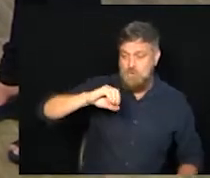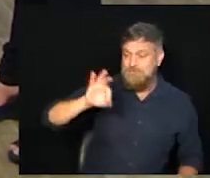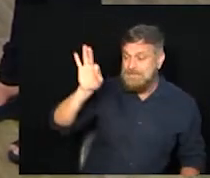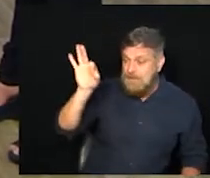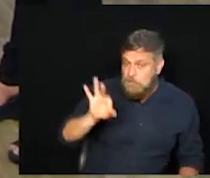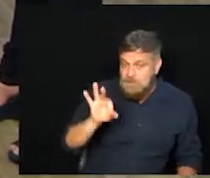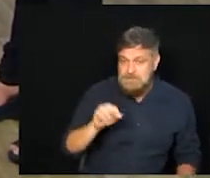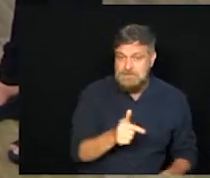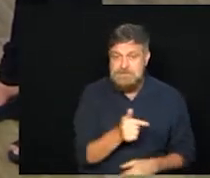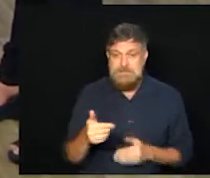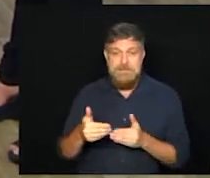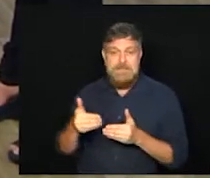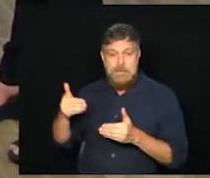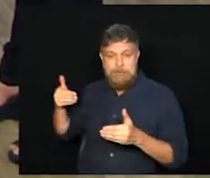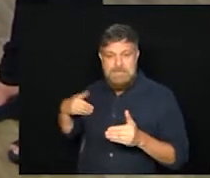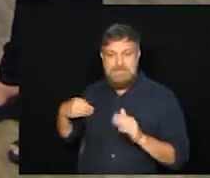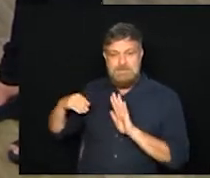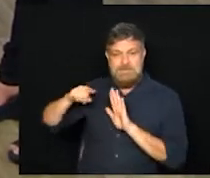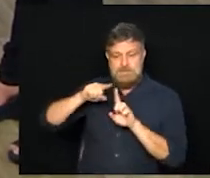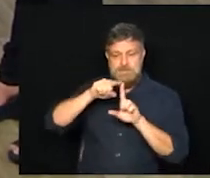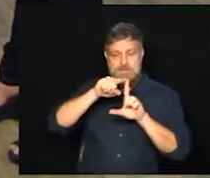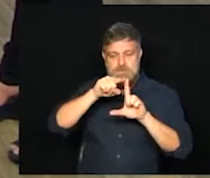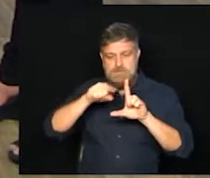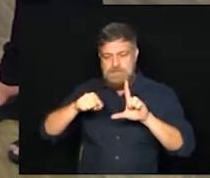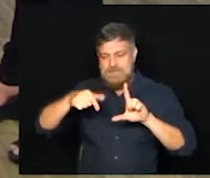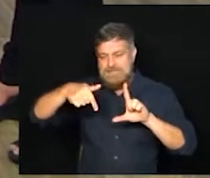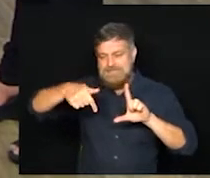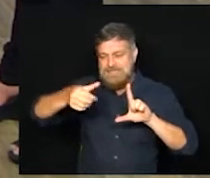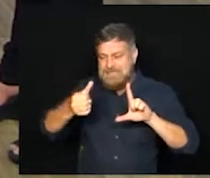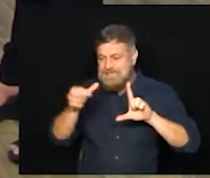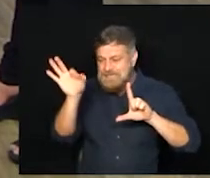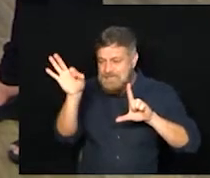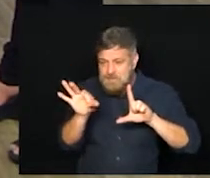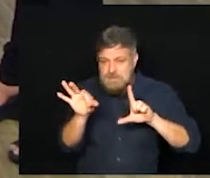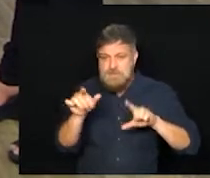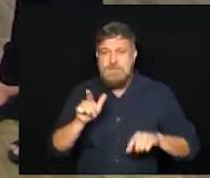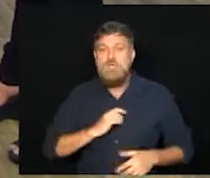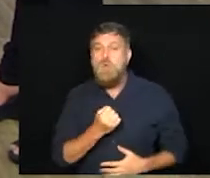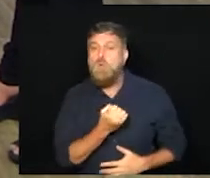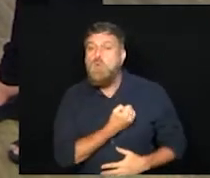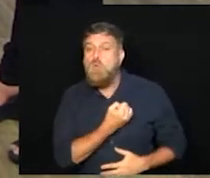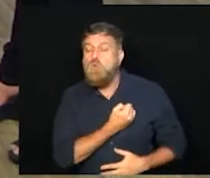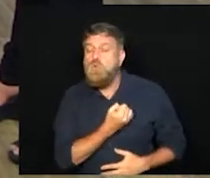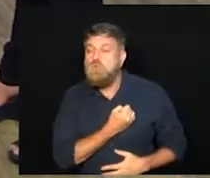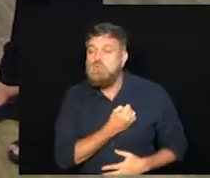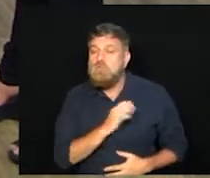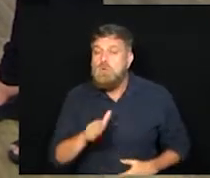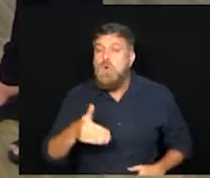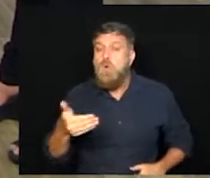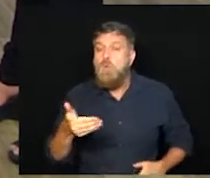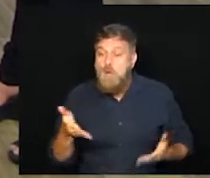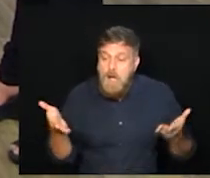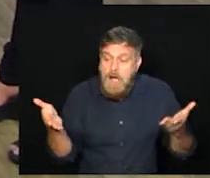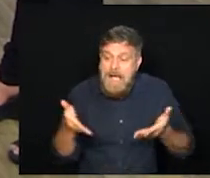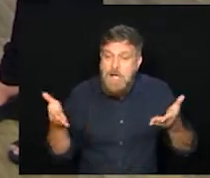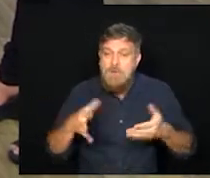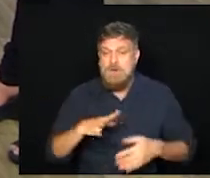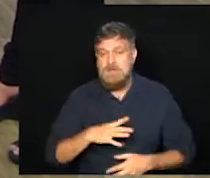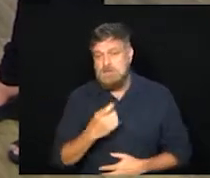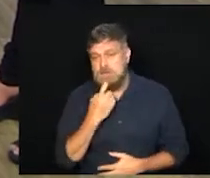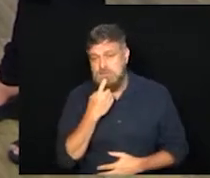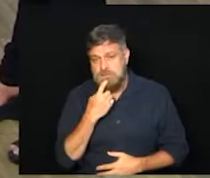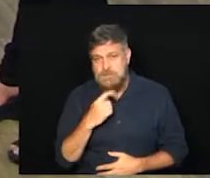última semana essa taxa caiu, chegamos a 76%, a última atualização, qual que a taxa que nós temos em Campinas?